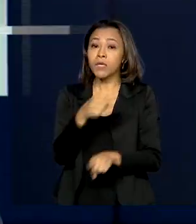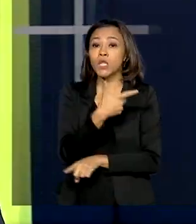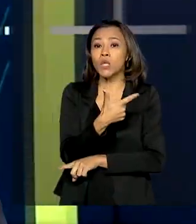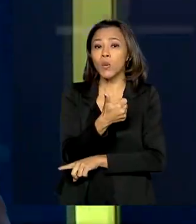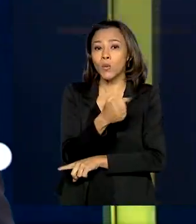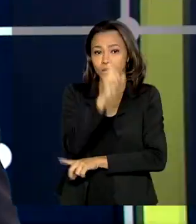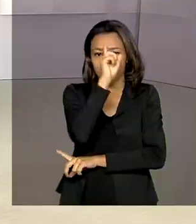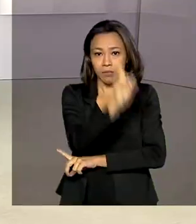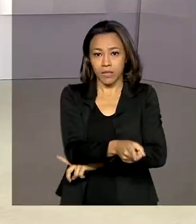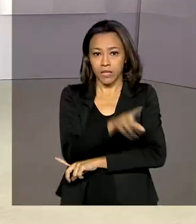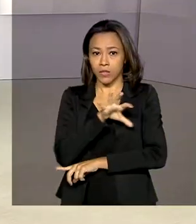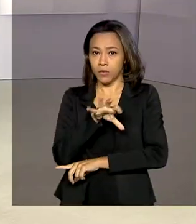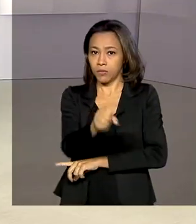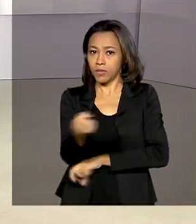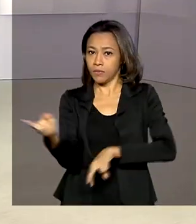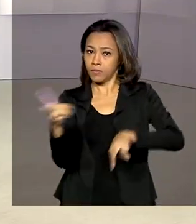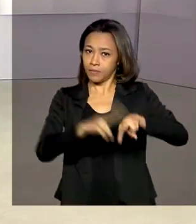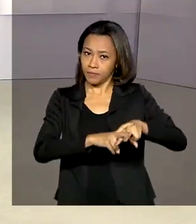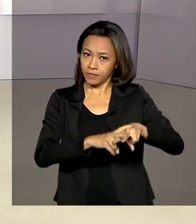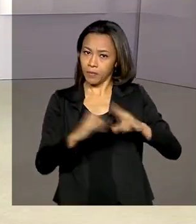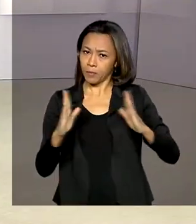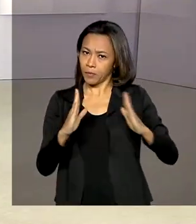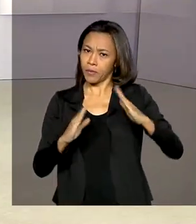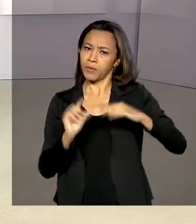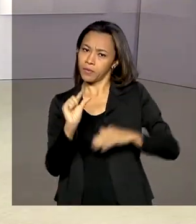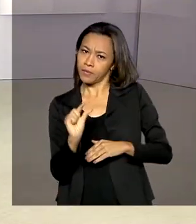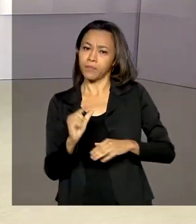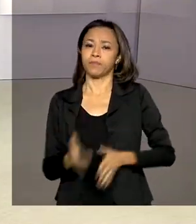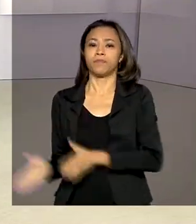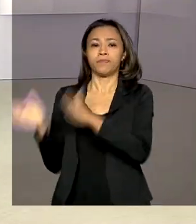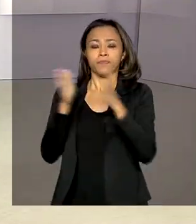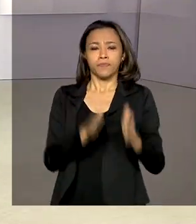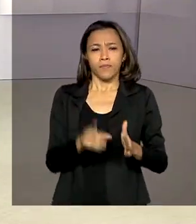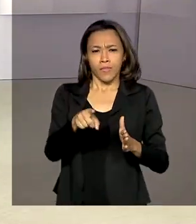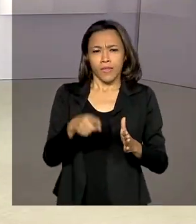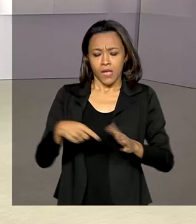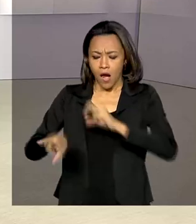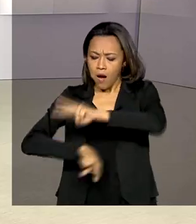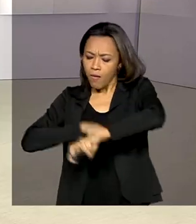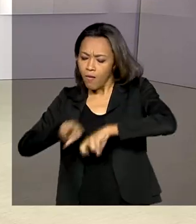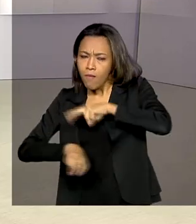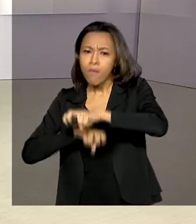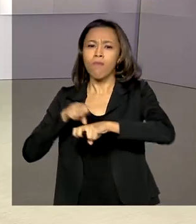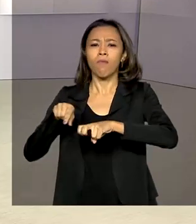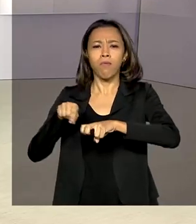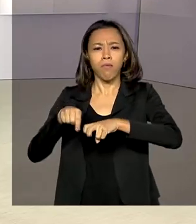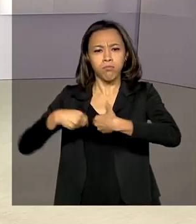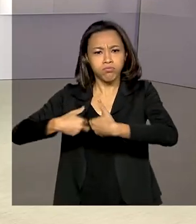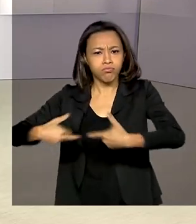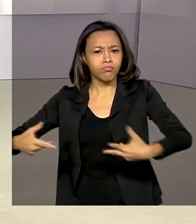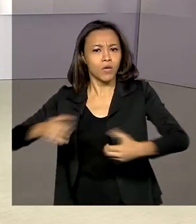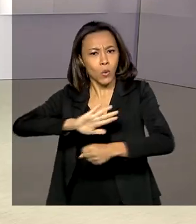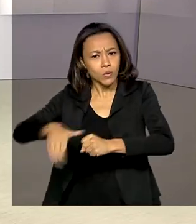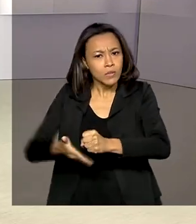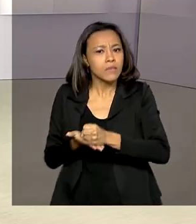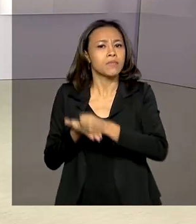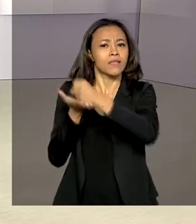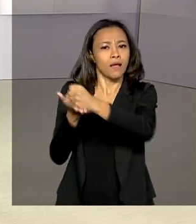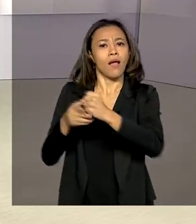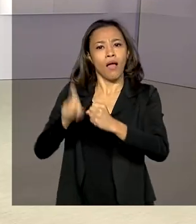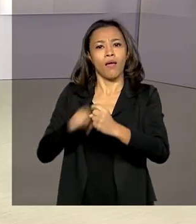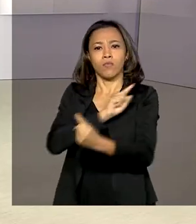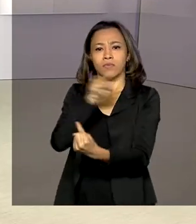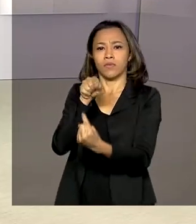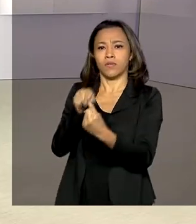prisão temporária. Explorar riquezas com responsabilidade e sustentabilidade. Este é o objetivo do